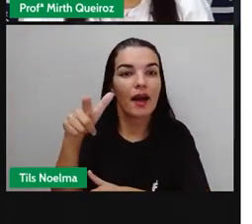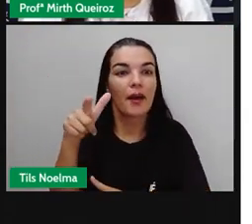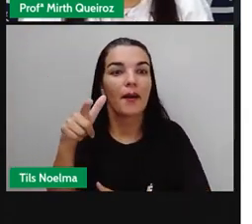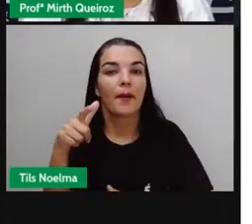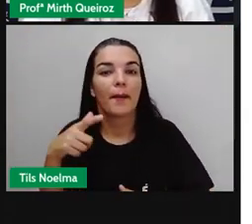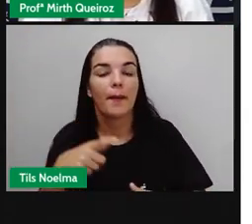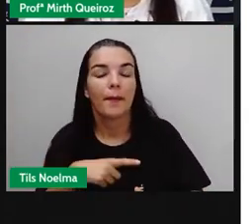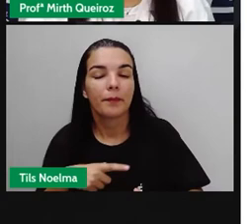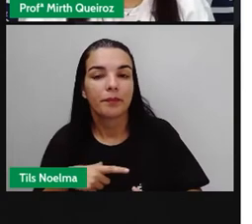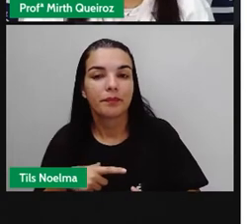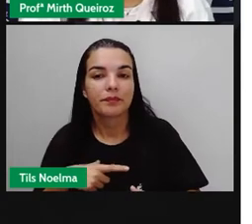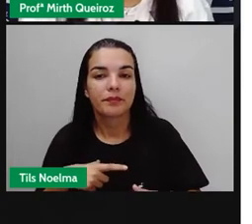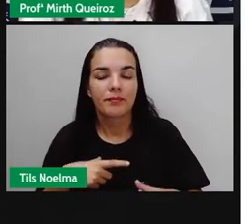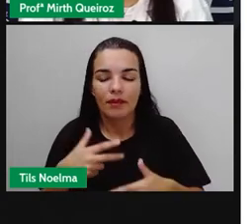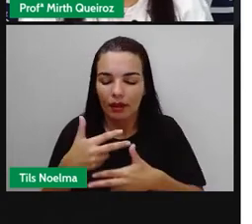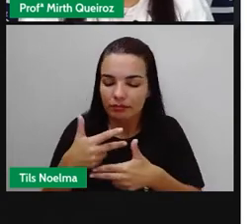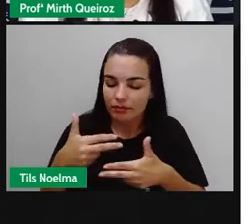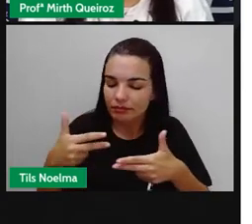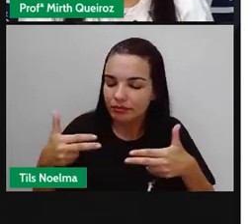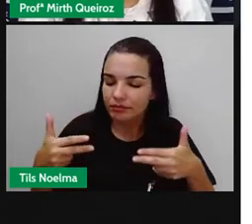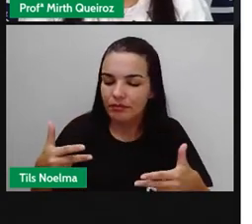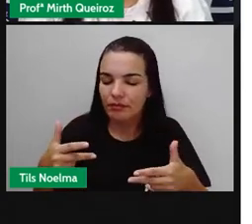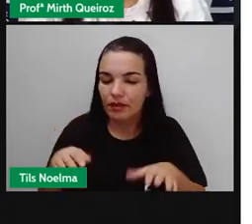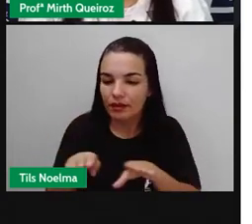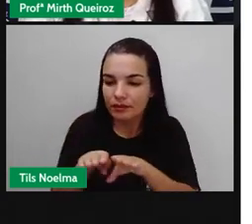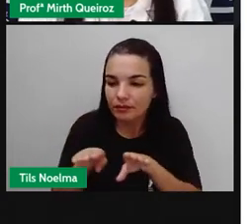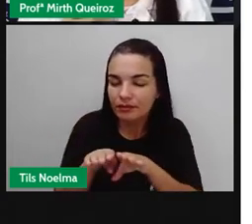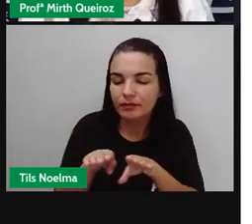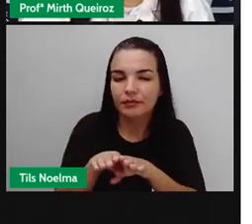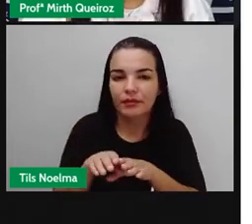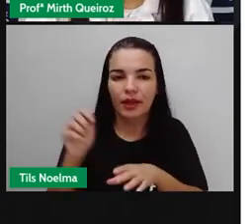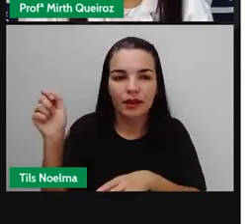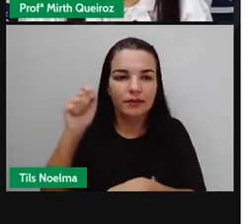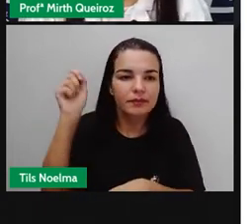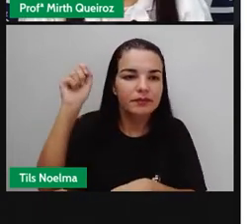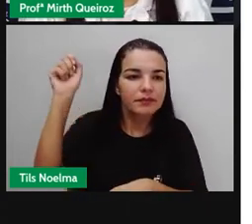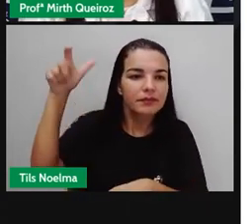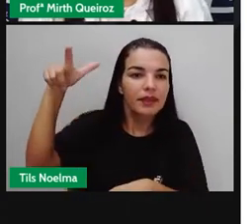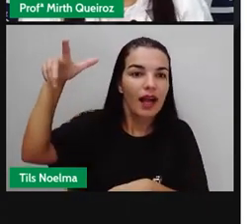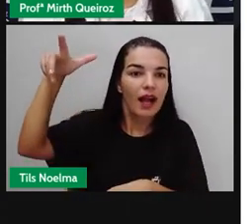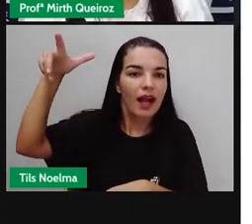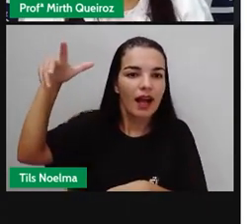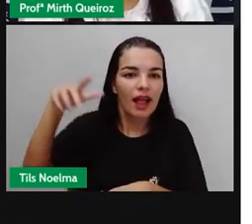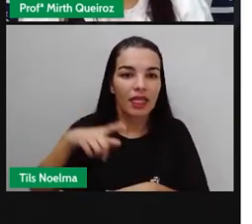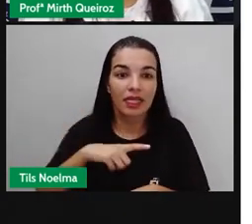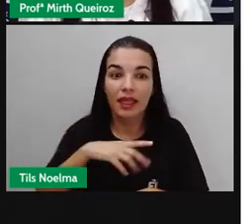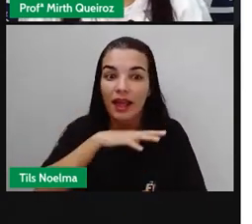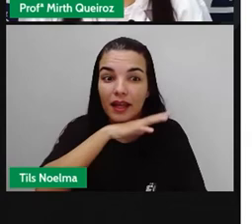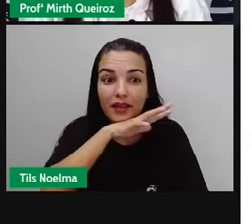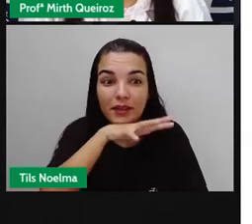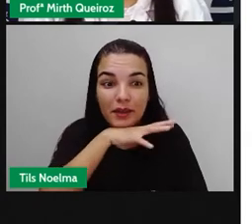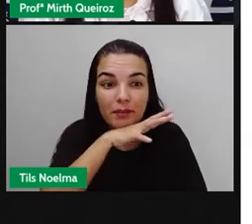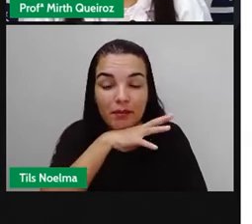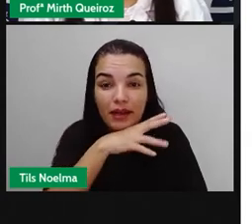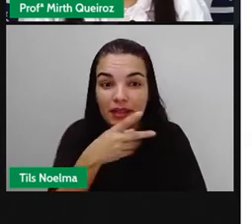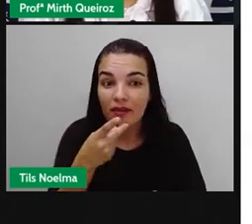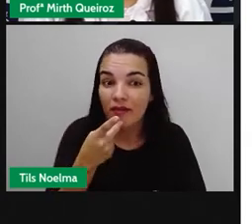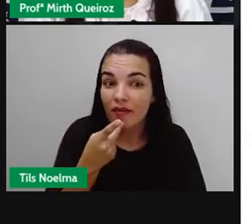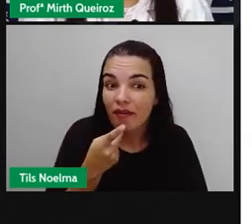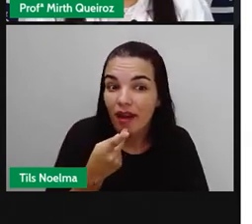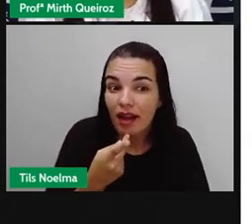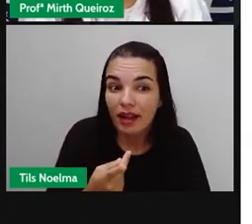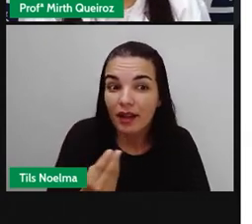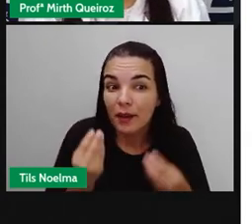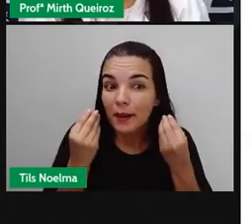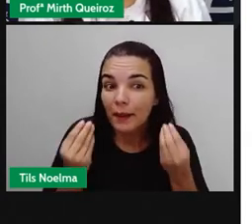personagens fantásticos, que seria o caso deles, e objetos fantásticos também. Nós vamos ter animais aí falando também, que é um tipo de fantasia